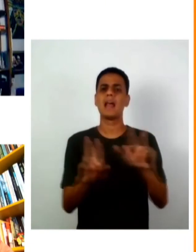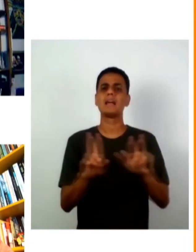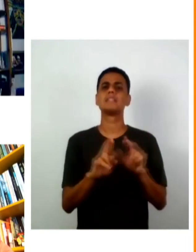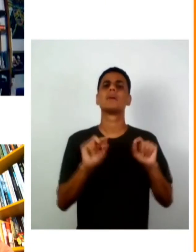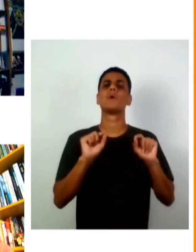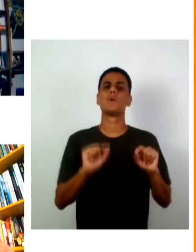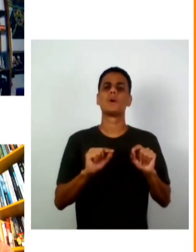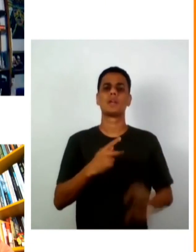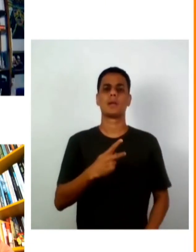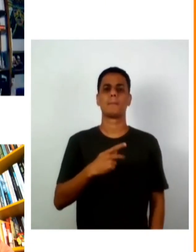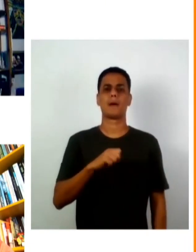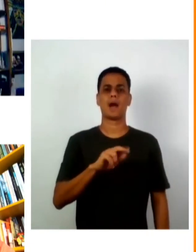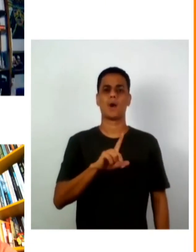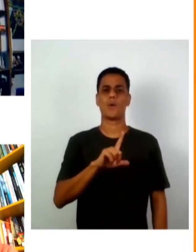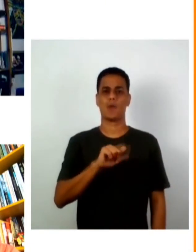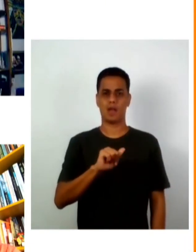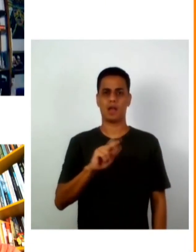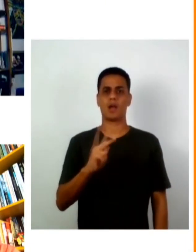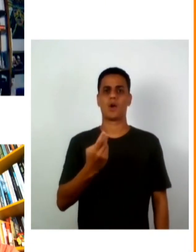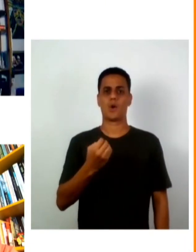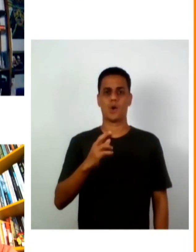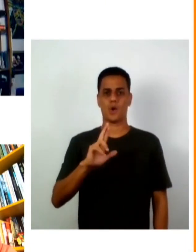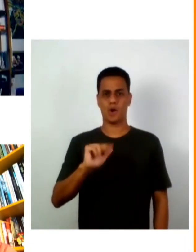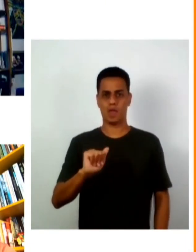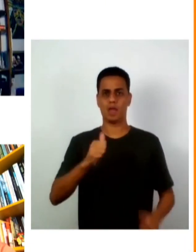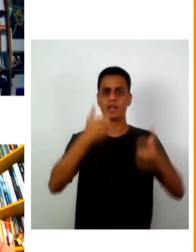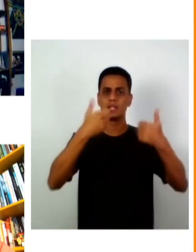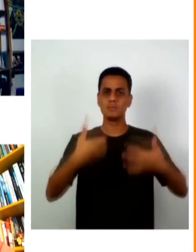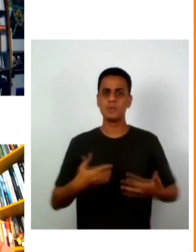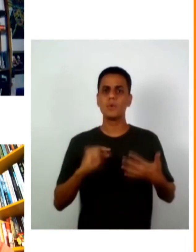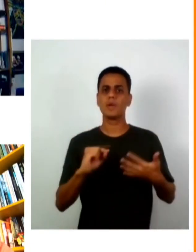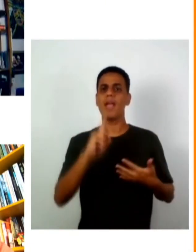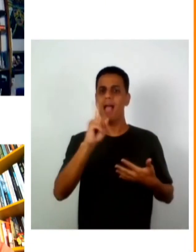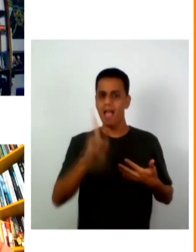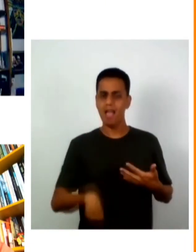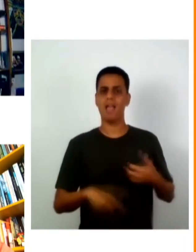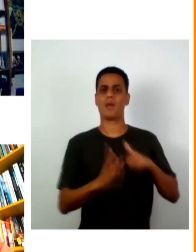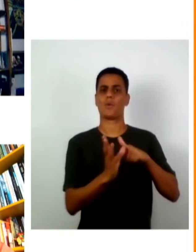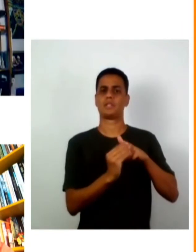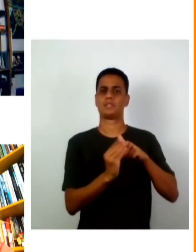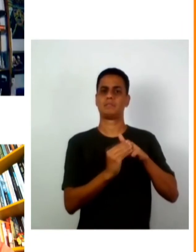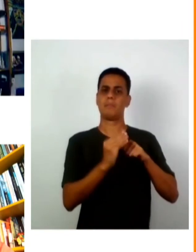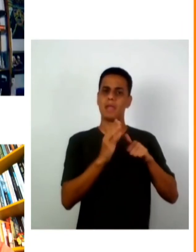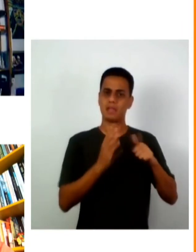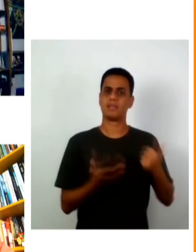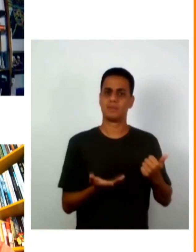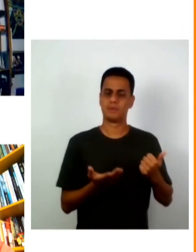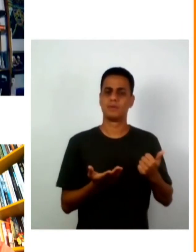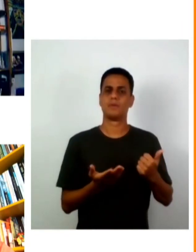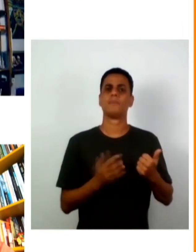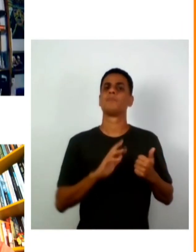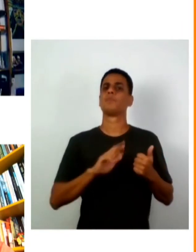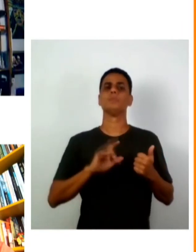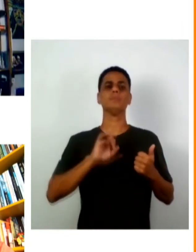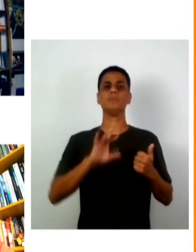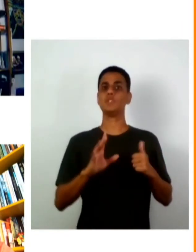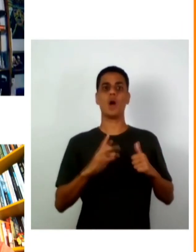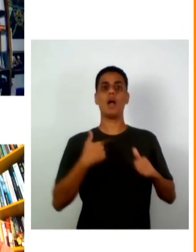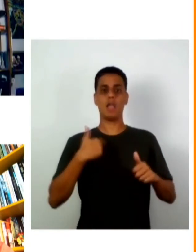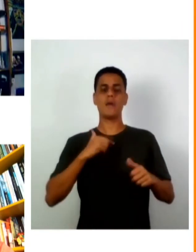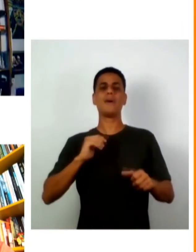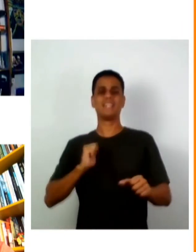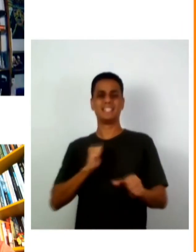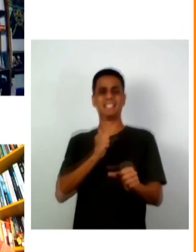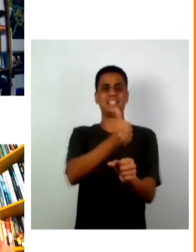relacionadas com o que a Paula disse agora que são o conhecimento não somente é chegar ao